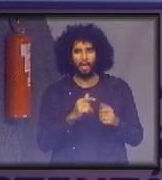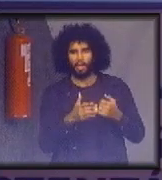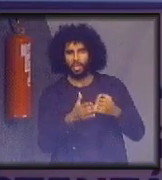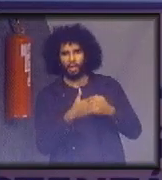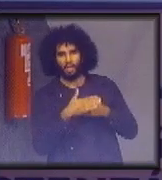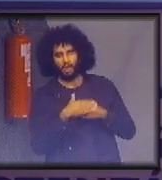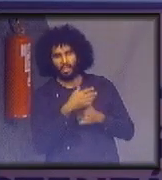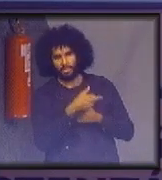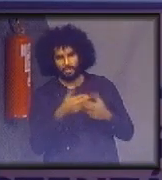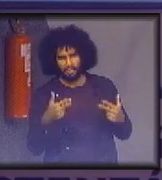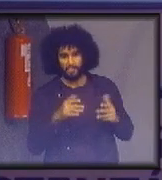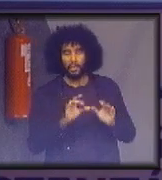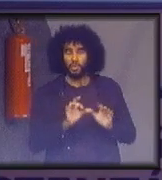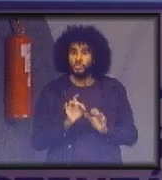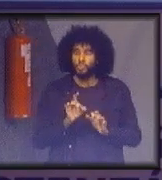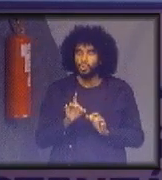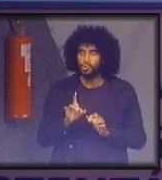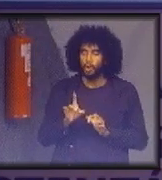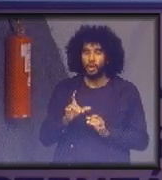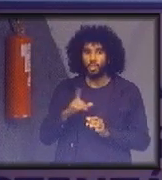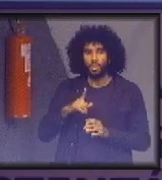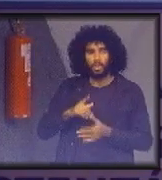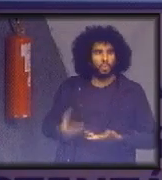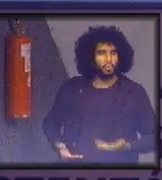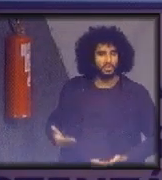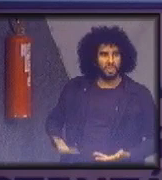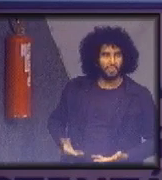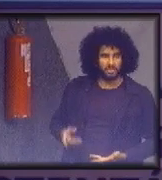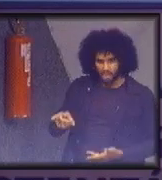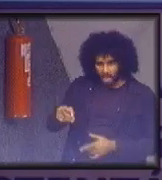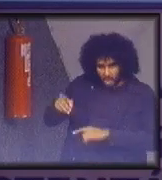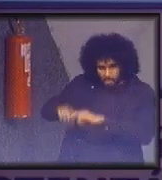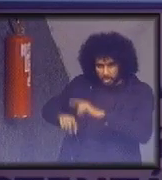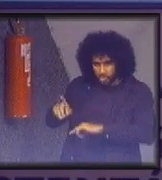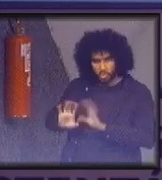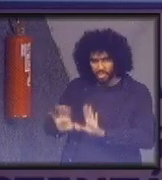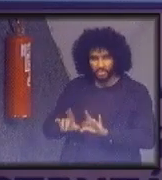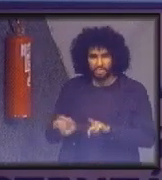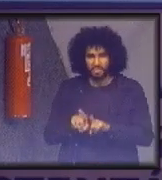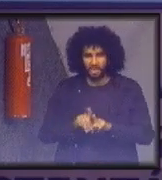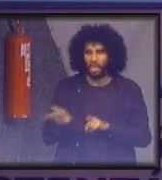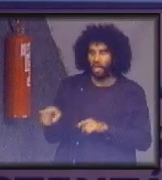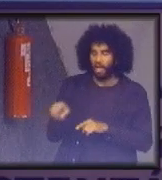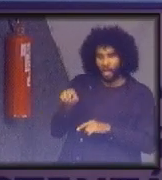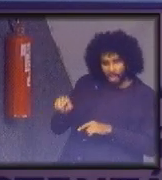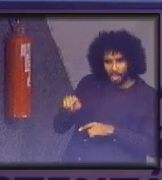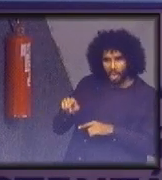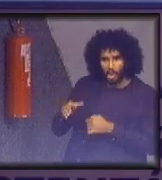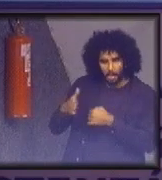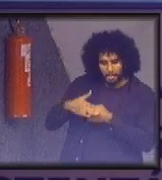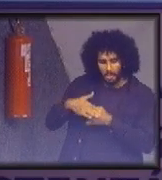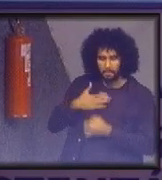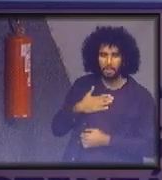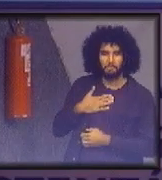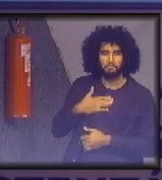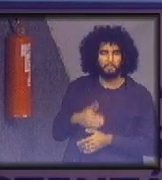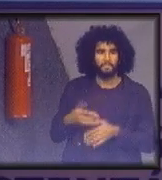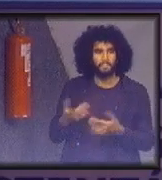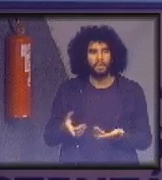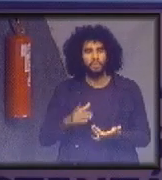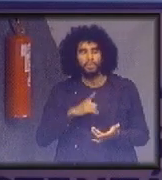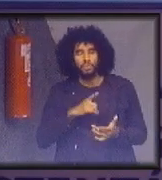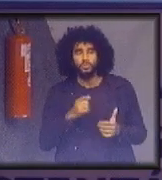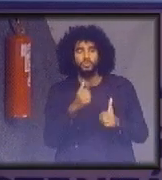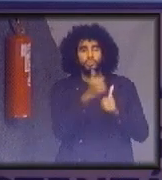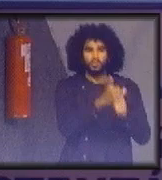ter apenas o serviço que aquele produto nos presta. E começaram a surgir alternativas para isso